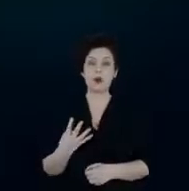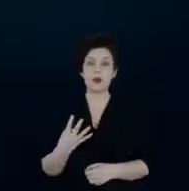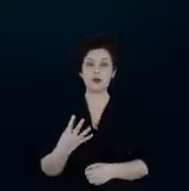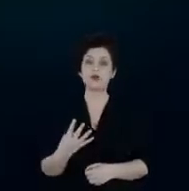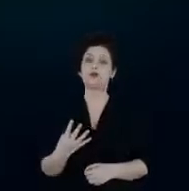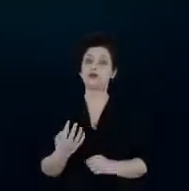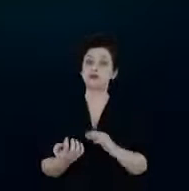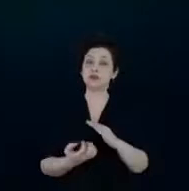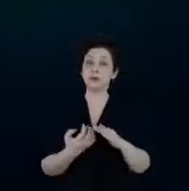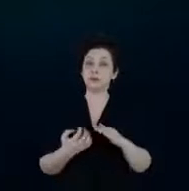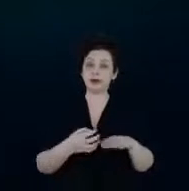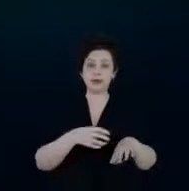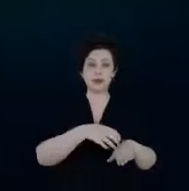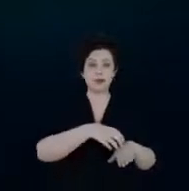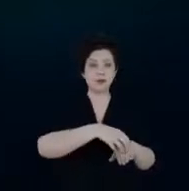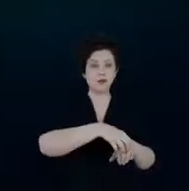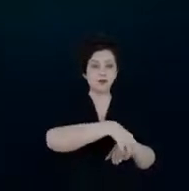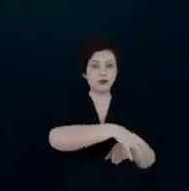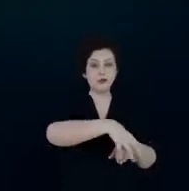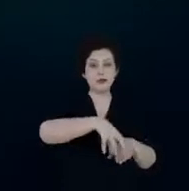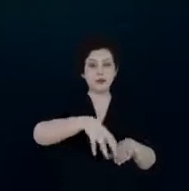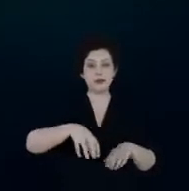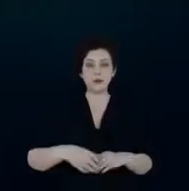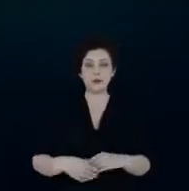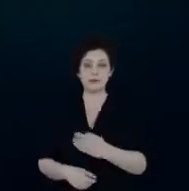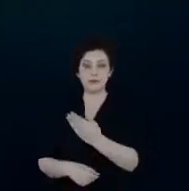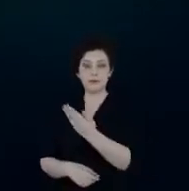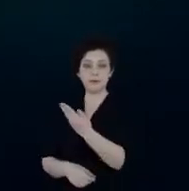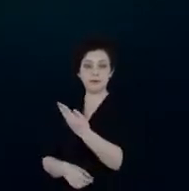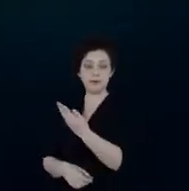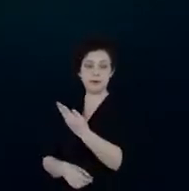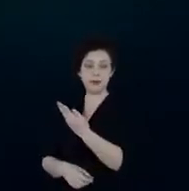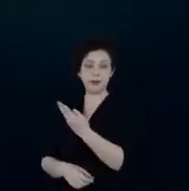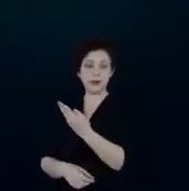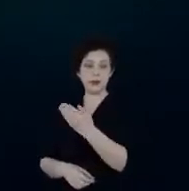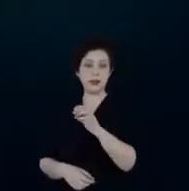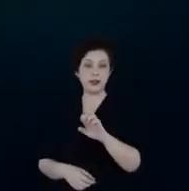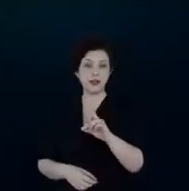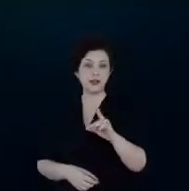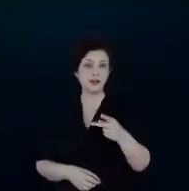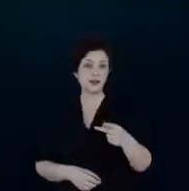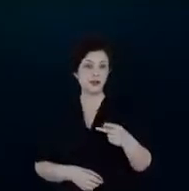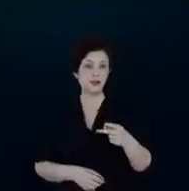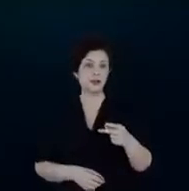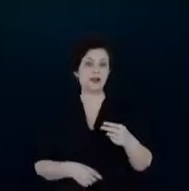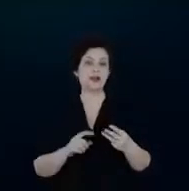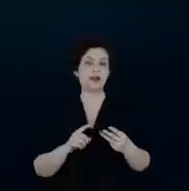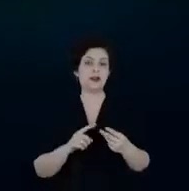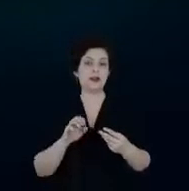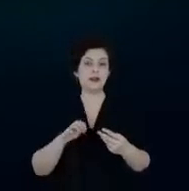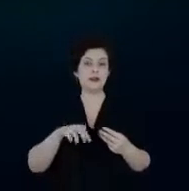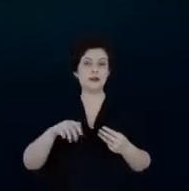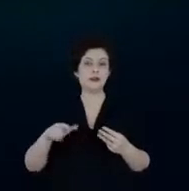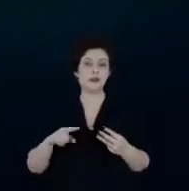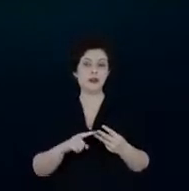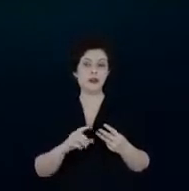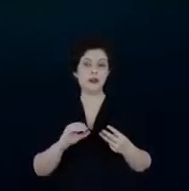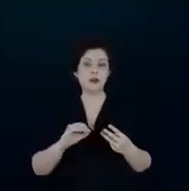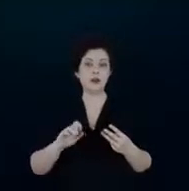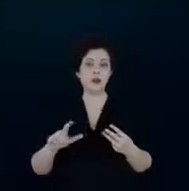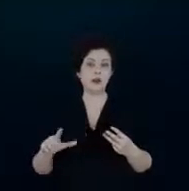elétrica, no caso, a RGE, a EDP, a Enel e a Coelba.